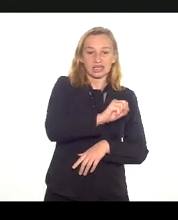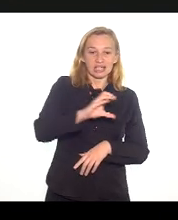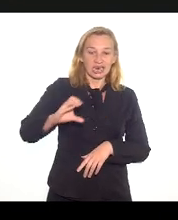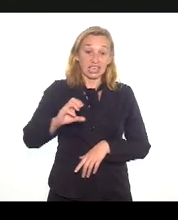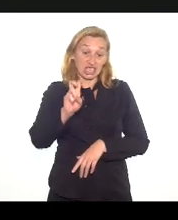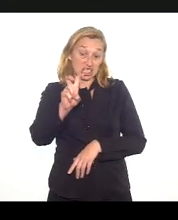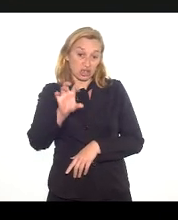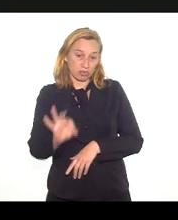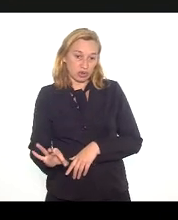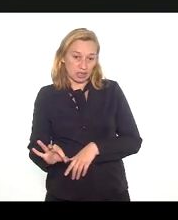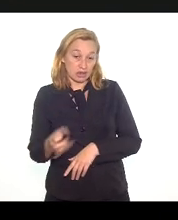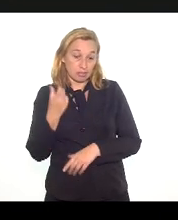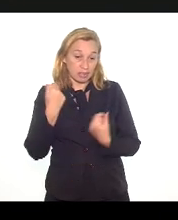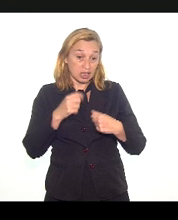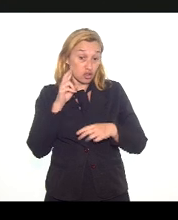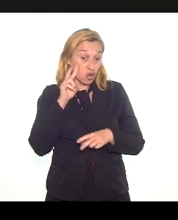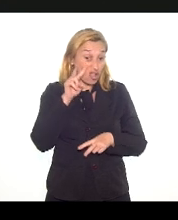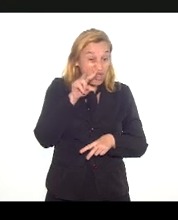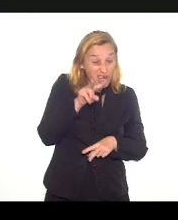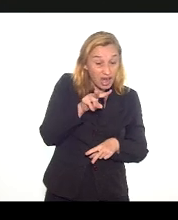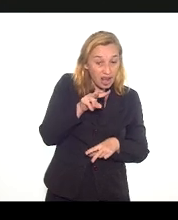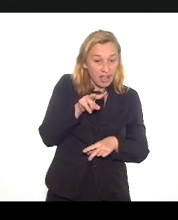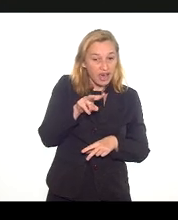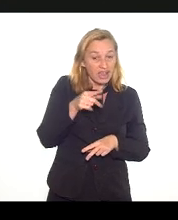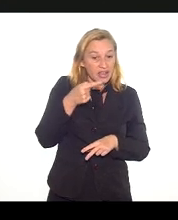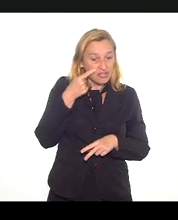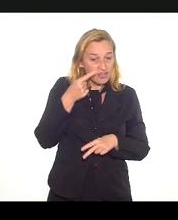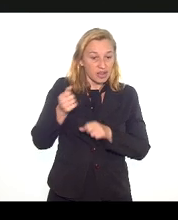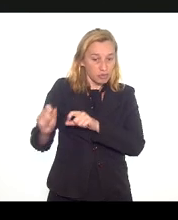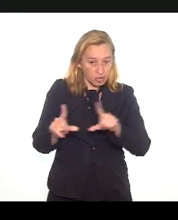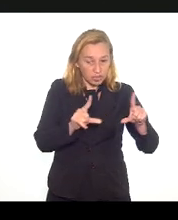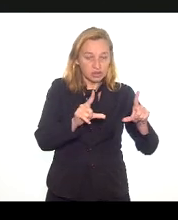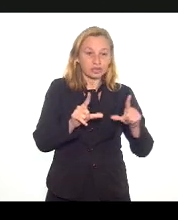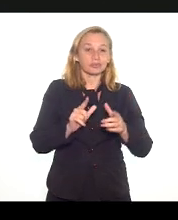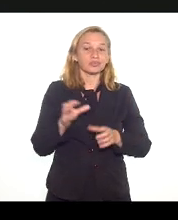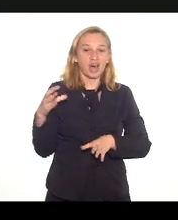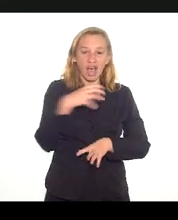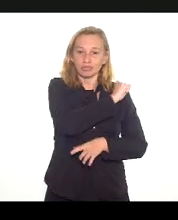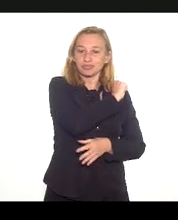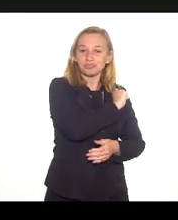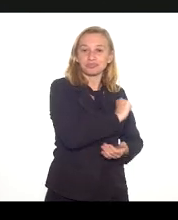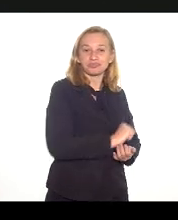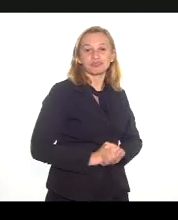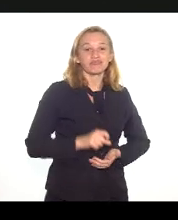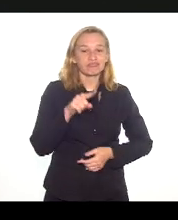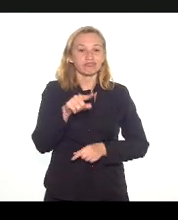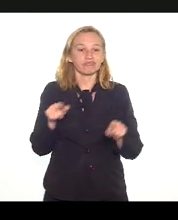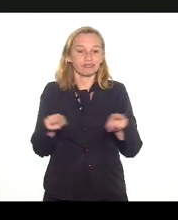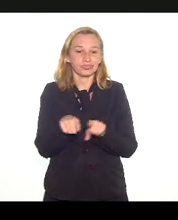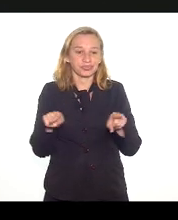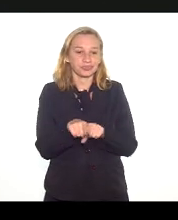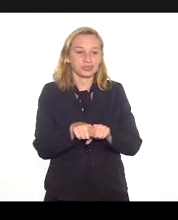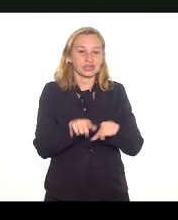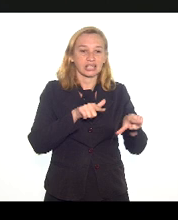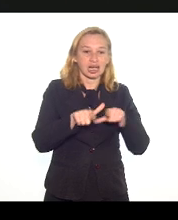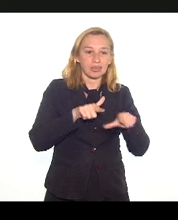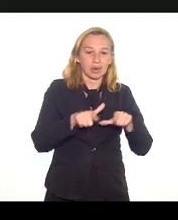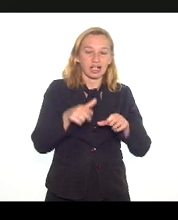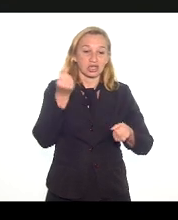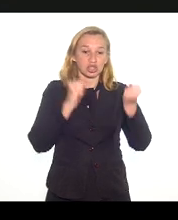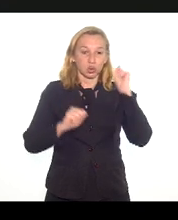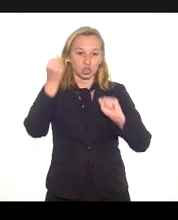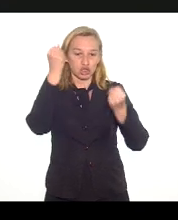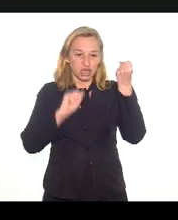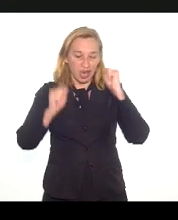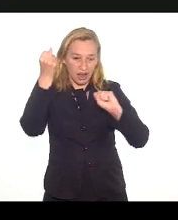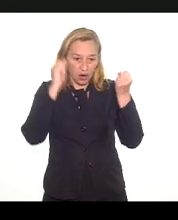a gente deve procurar olhar para lá. Pode ir, por favor. sendo mais rápido. Aqui também é o emprego industrial, novamente, que é uma